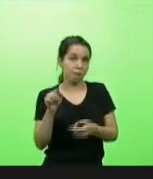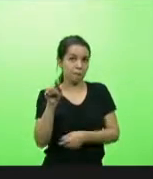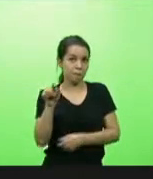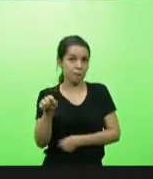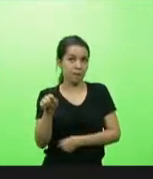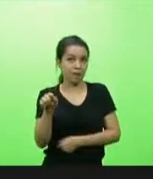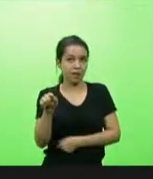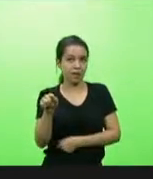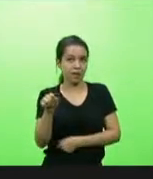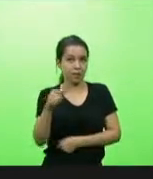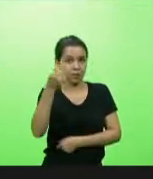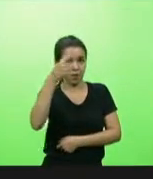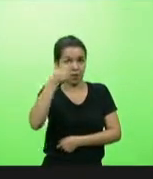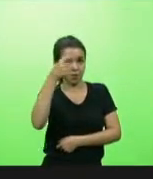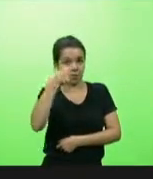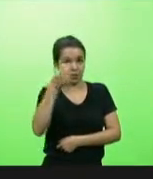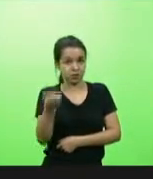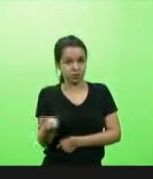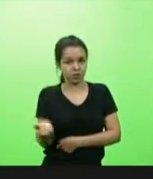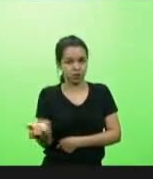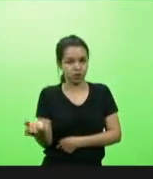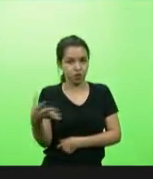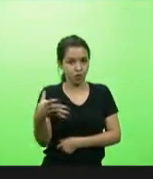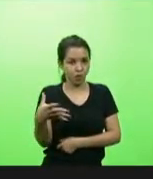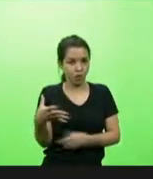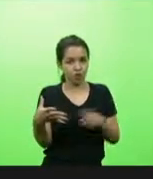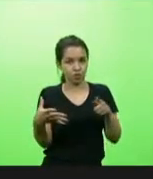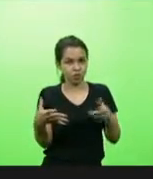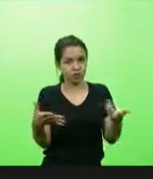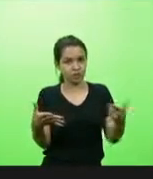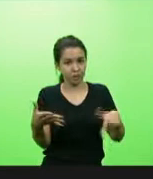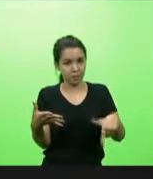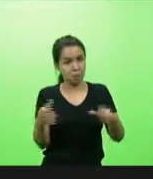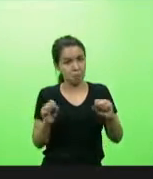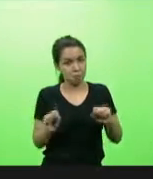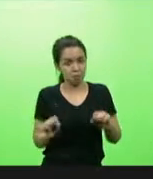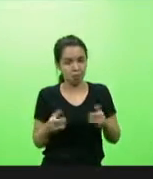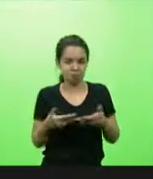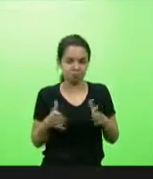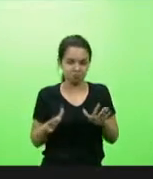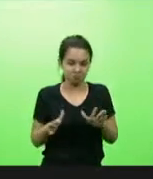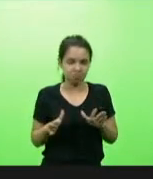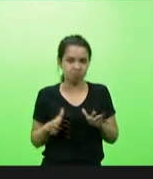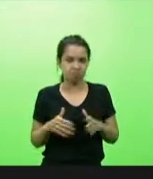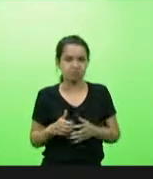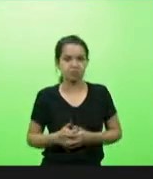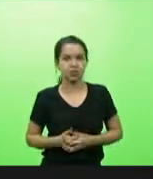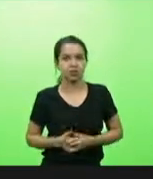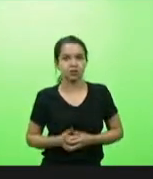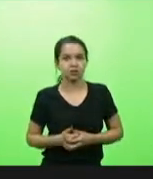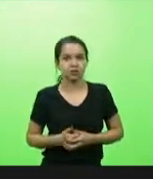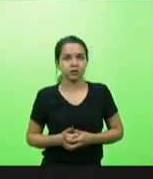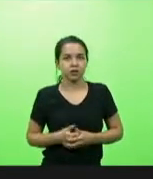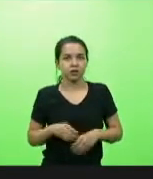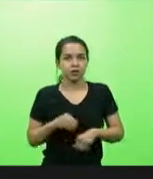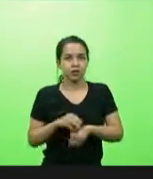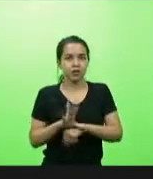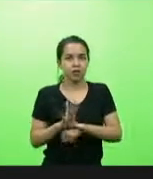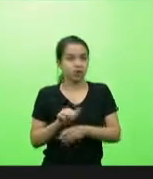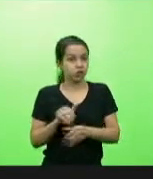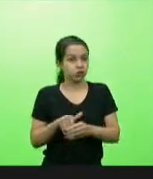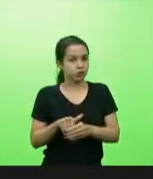nova dentro da discussão e a Vossa Excelência também. Mas vou abrir essa exceção, já que foi aberto para o Maurício, para encaminhamento de voto, então.